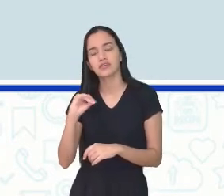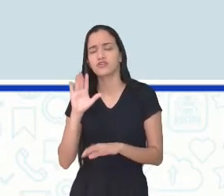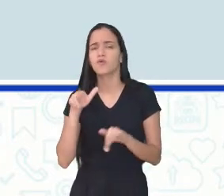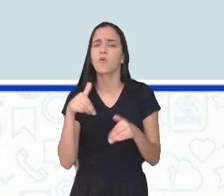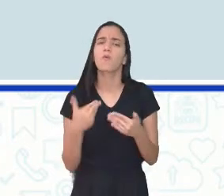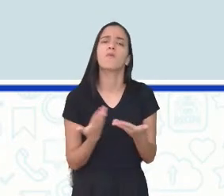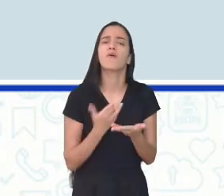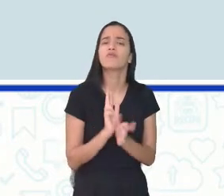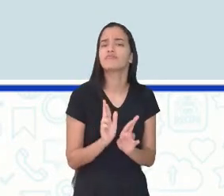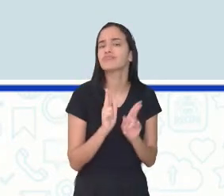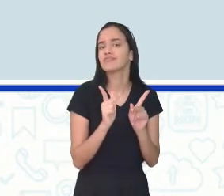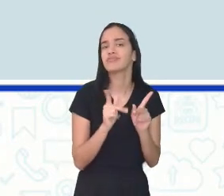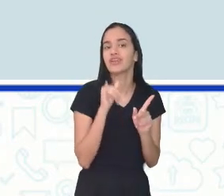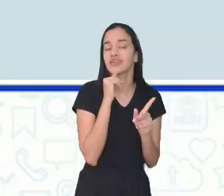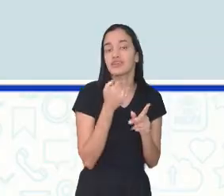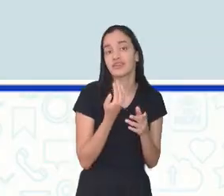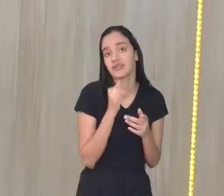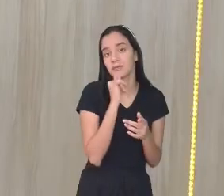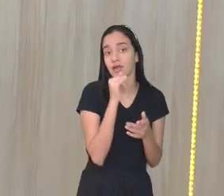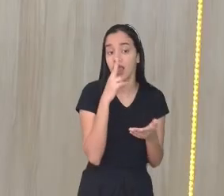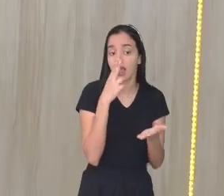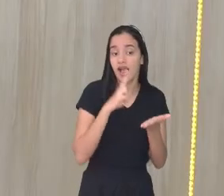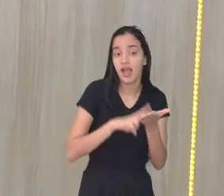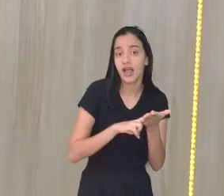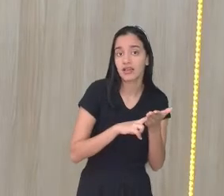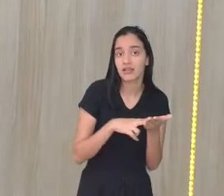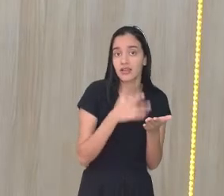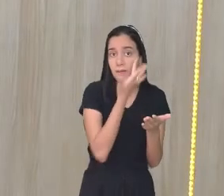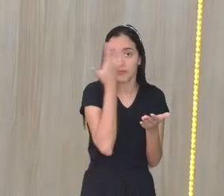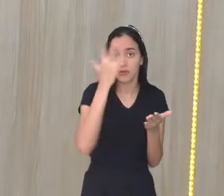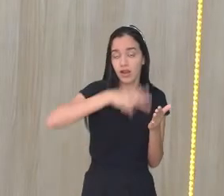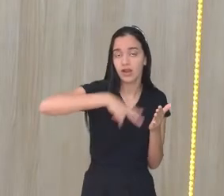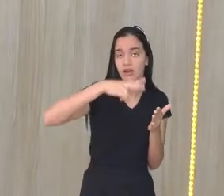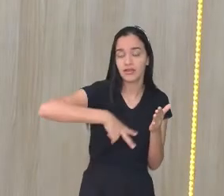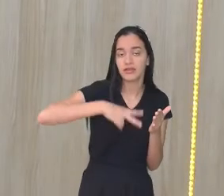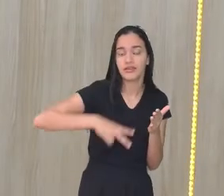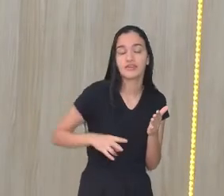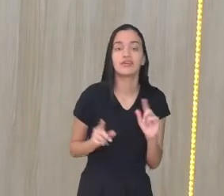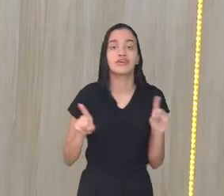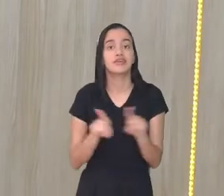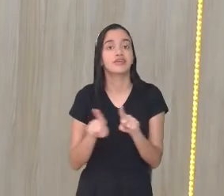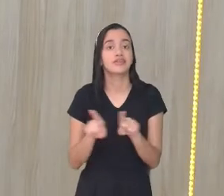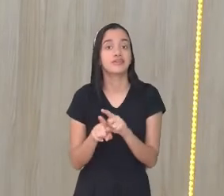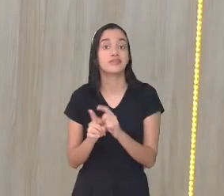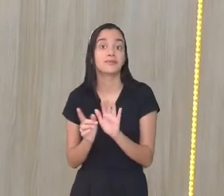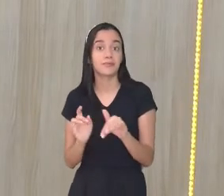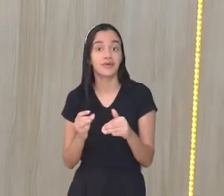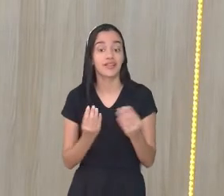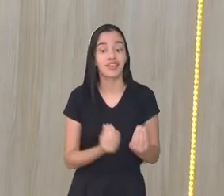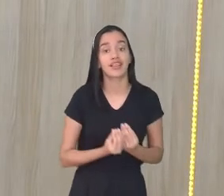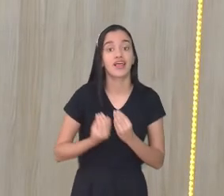diferença entre a carta do leitor e a carta ao leitor? E aí?